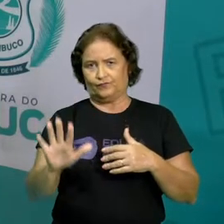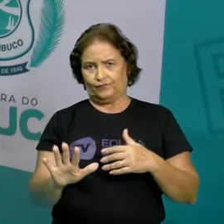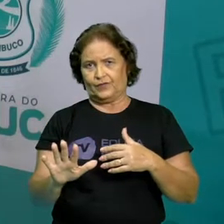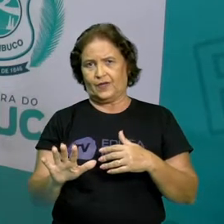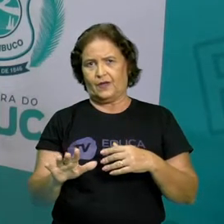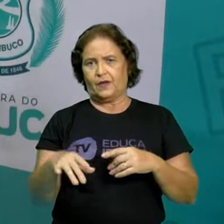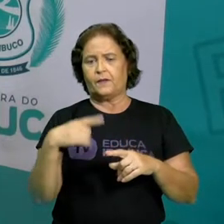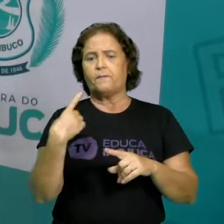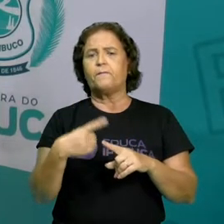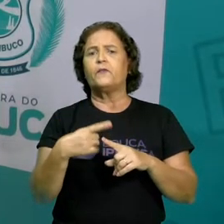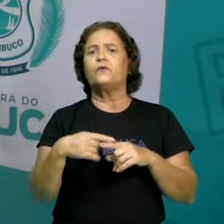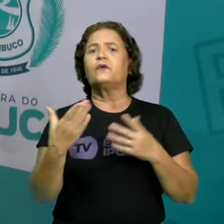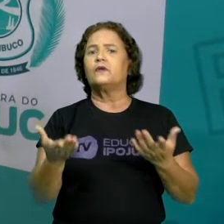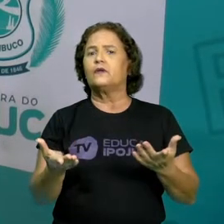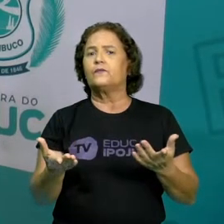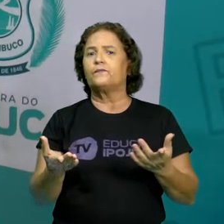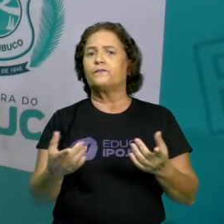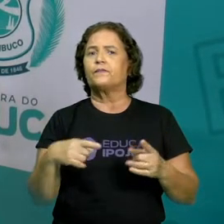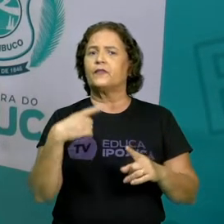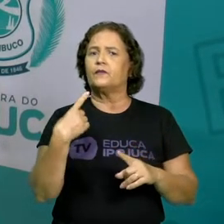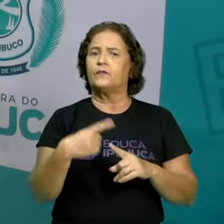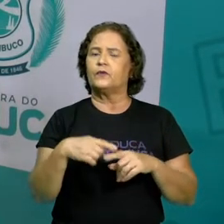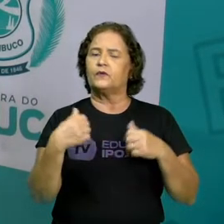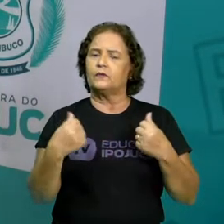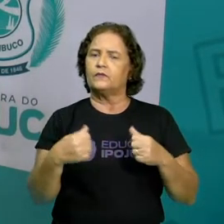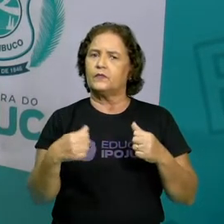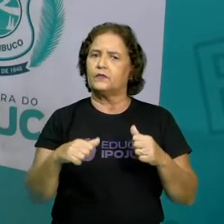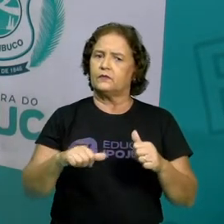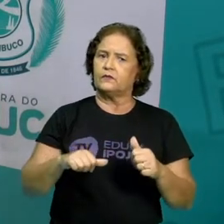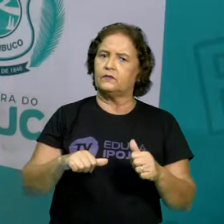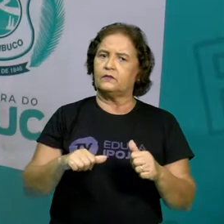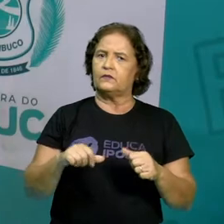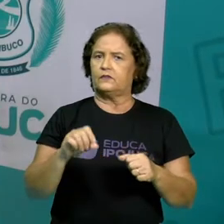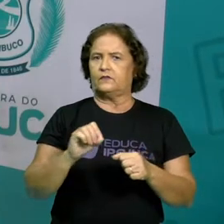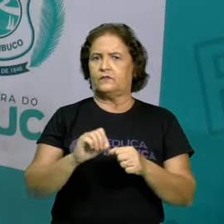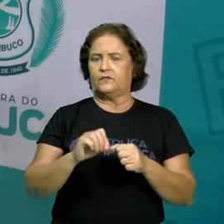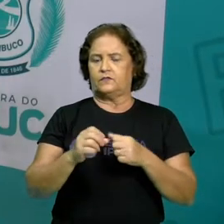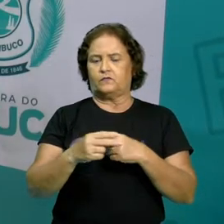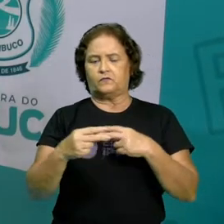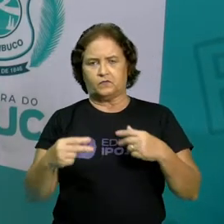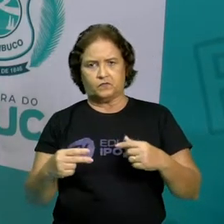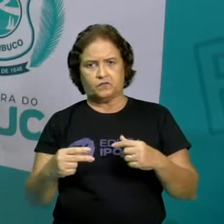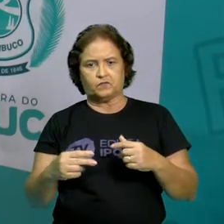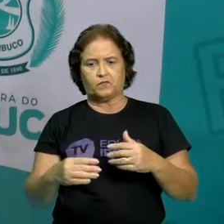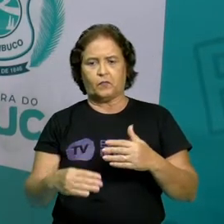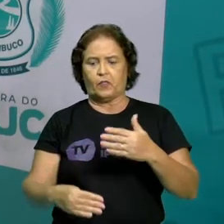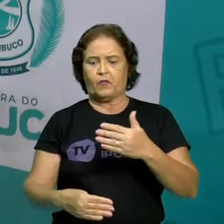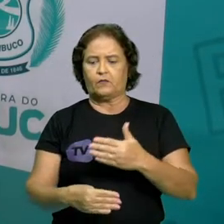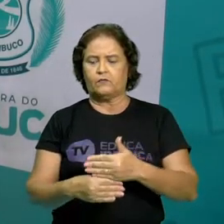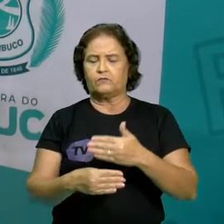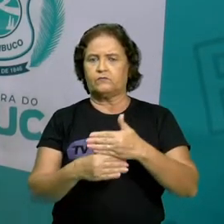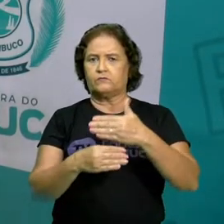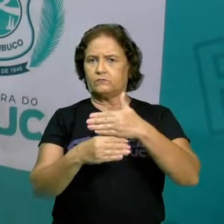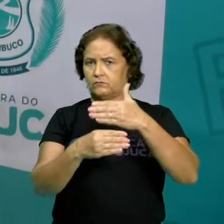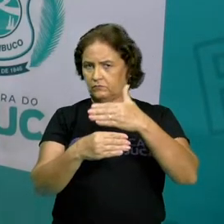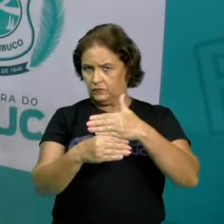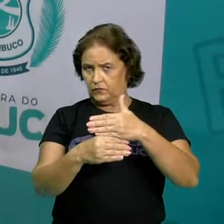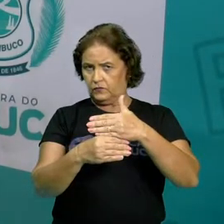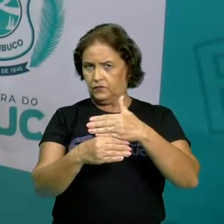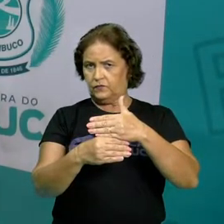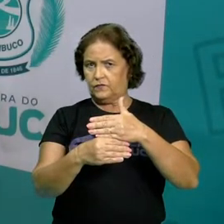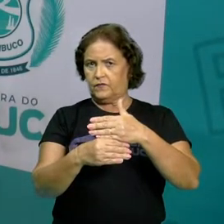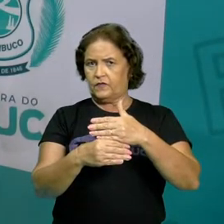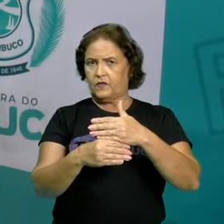Para ali atender melhor as condições. Então, as construções hoje foram tomando